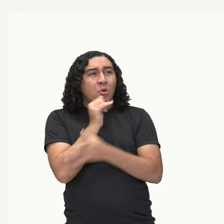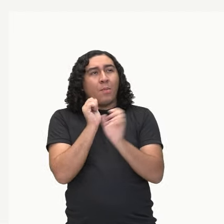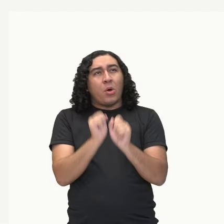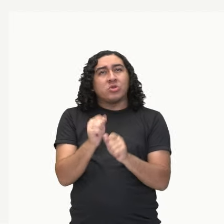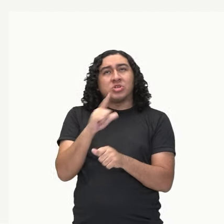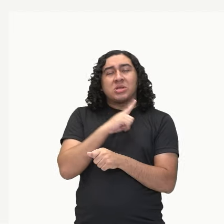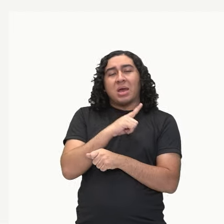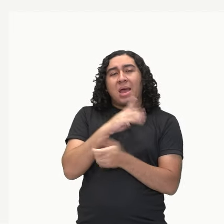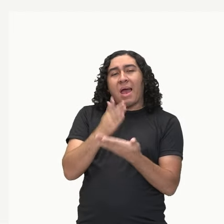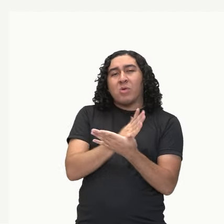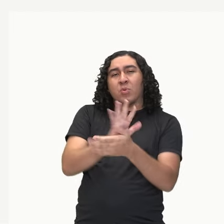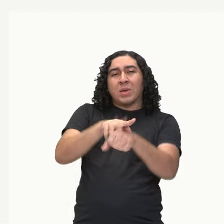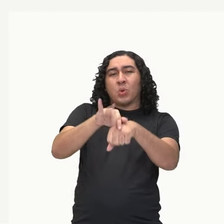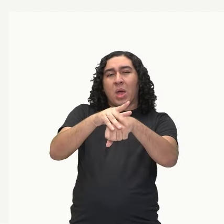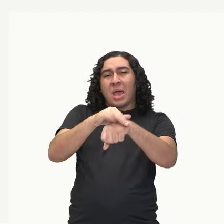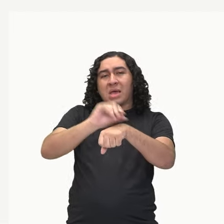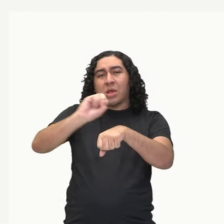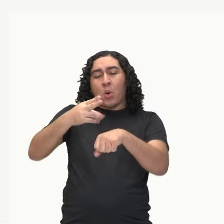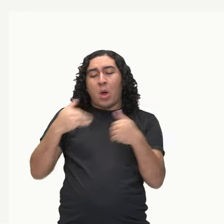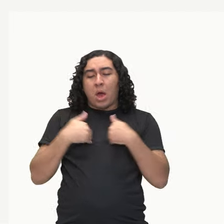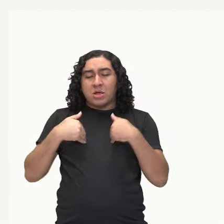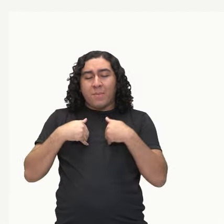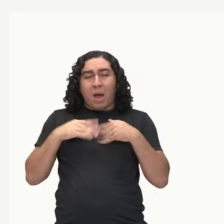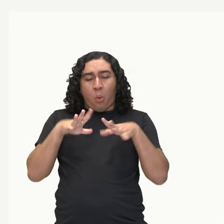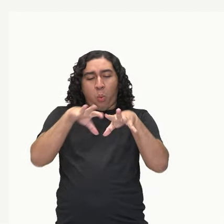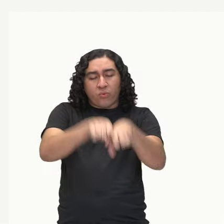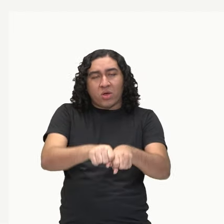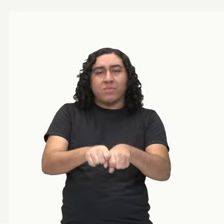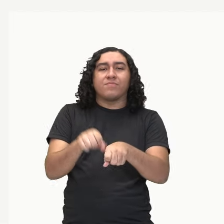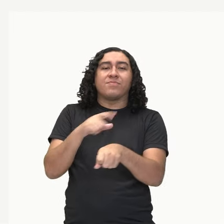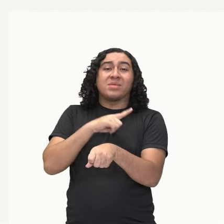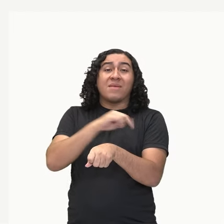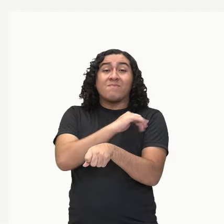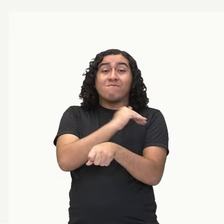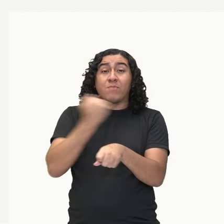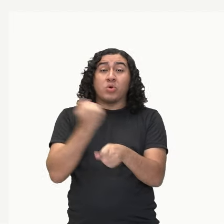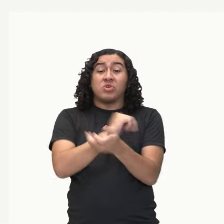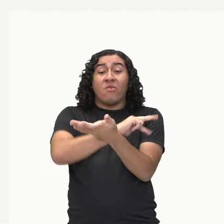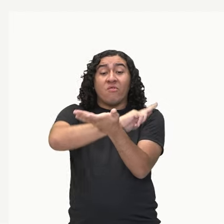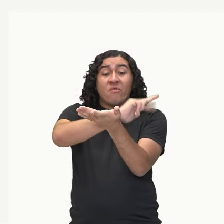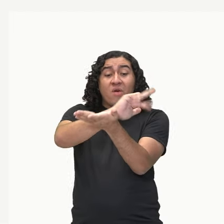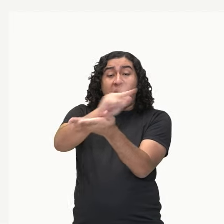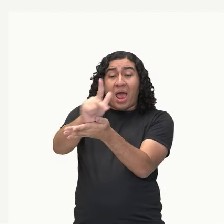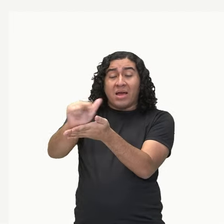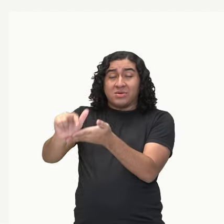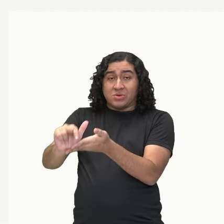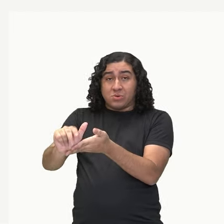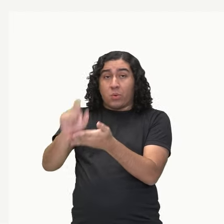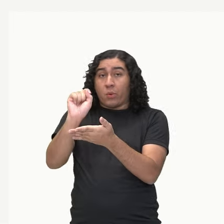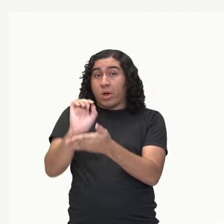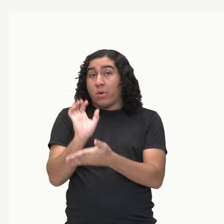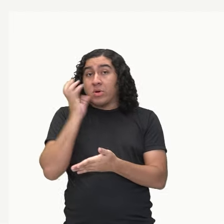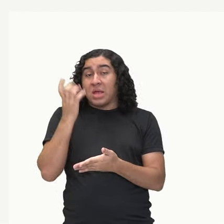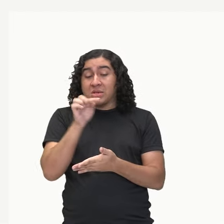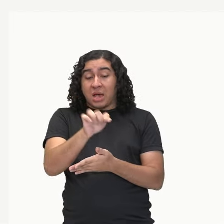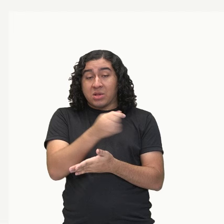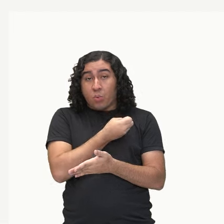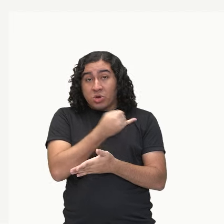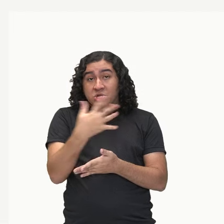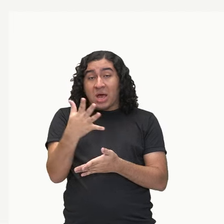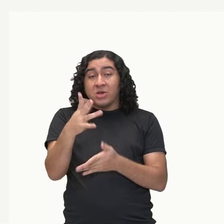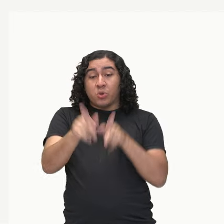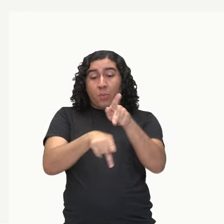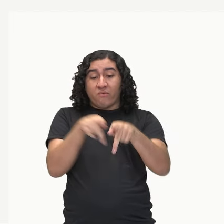parasita, um predador. Começou a morrer um monte de capivara. O que vai acontecer? Essa população vai